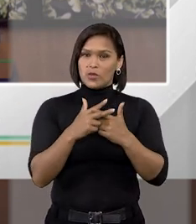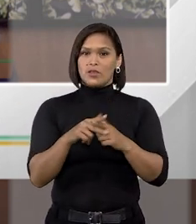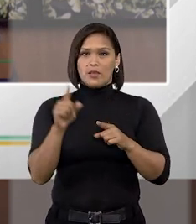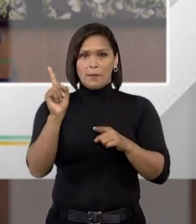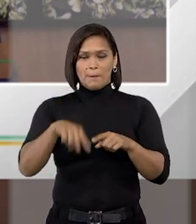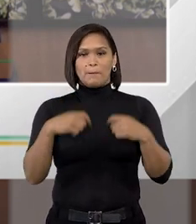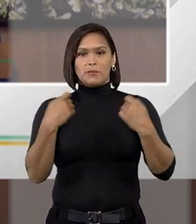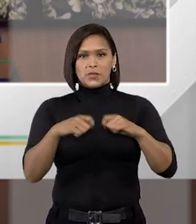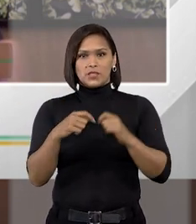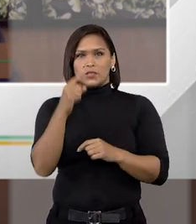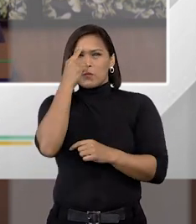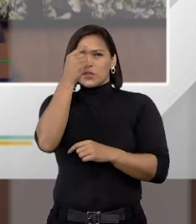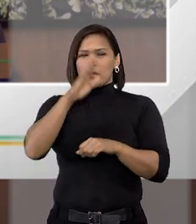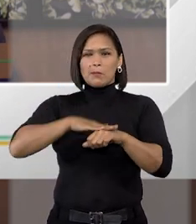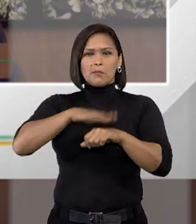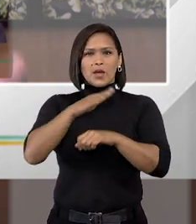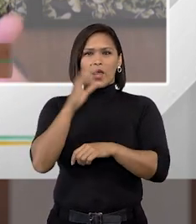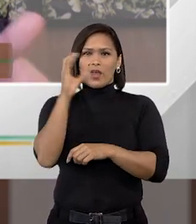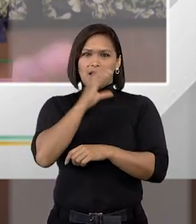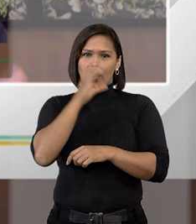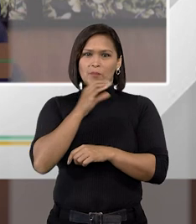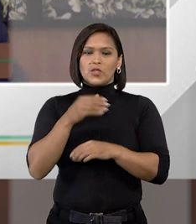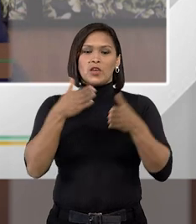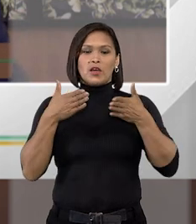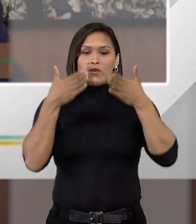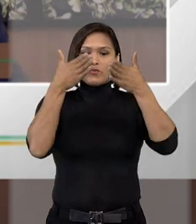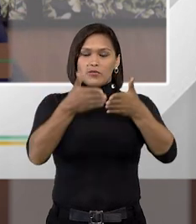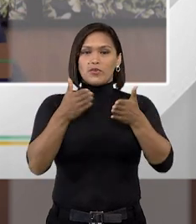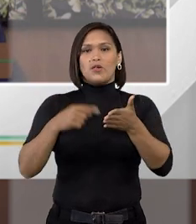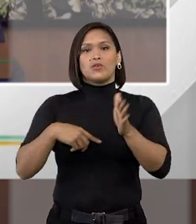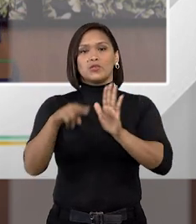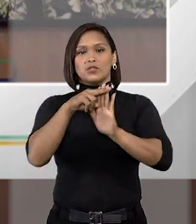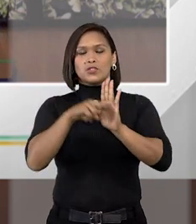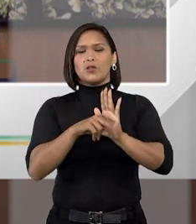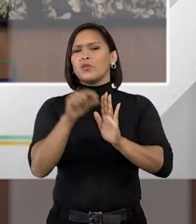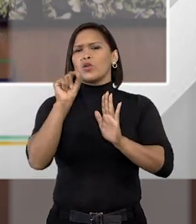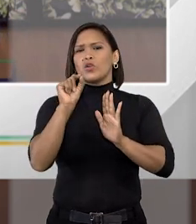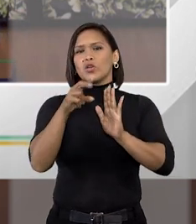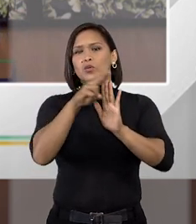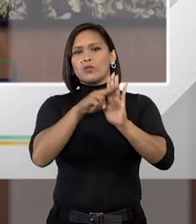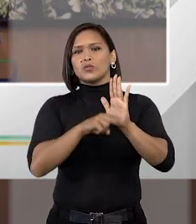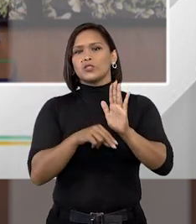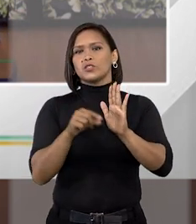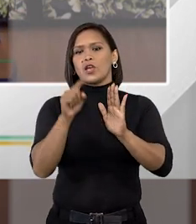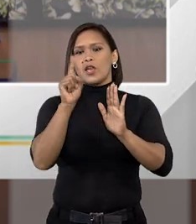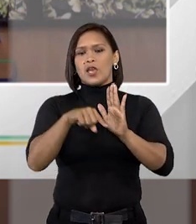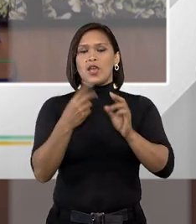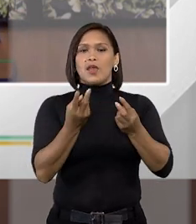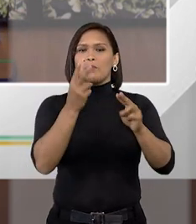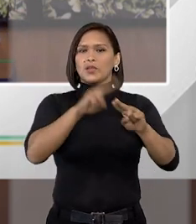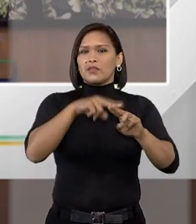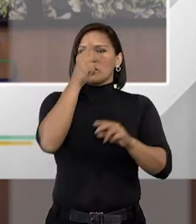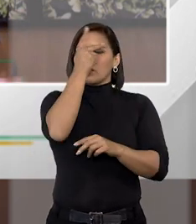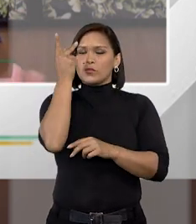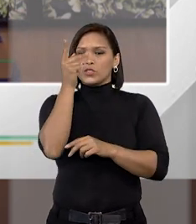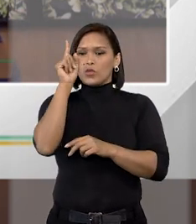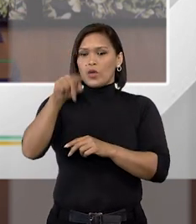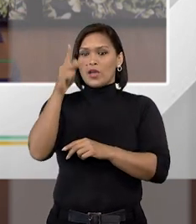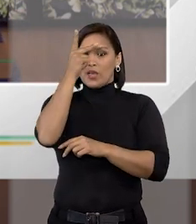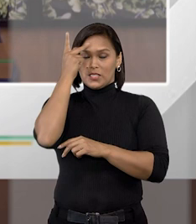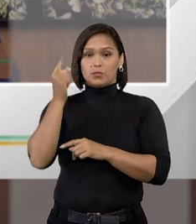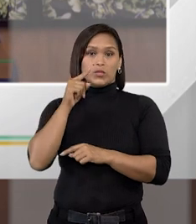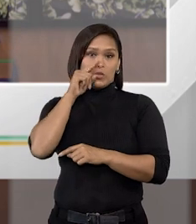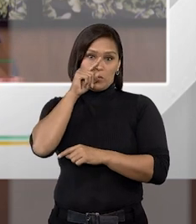mecanismos que sejam mais eficazes ao objetivo dessa norma qual o objetivo dessa norma é prender a pessoa essa